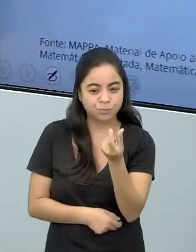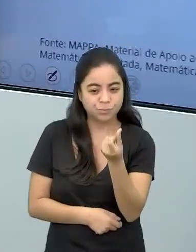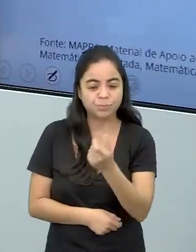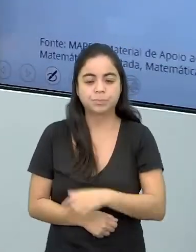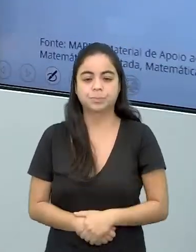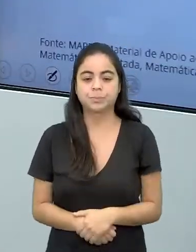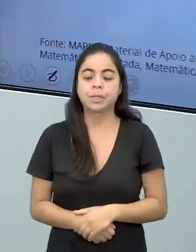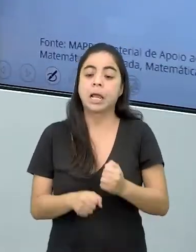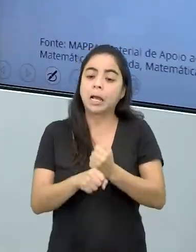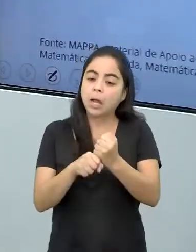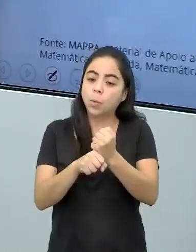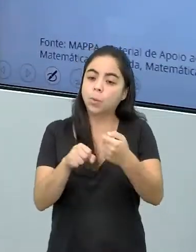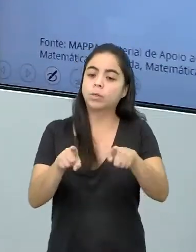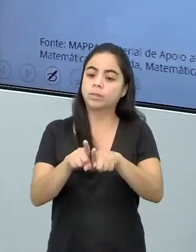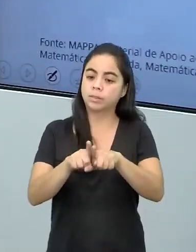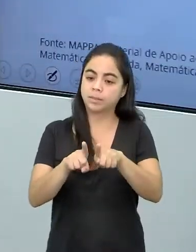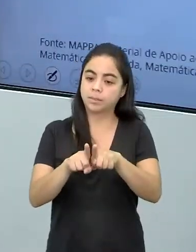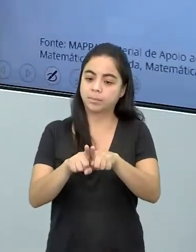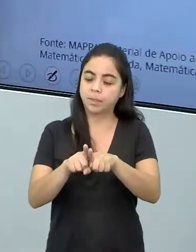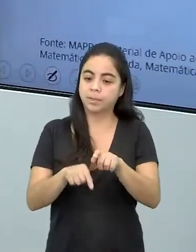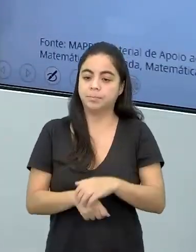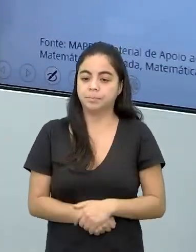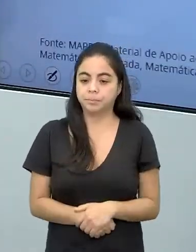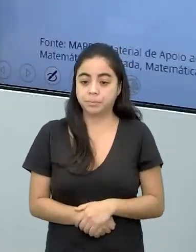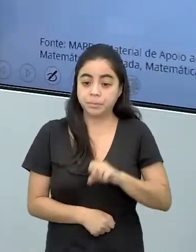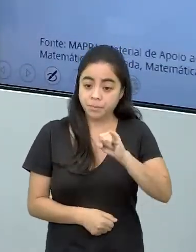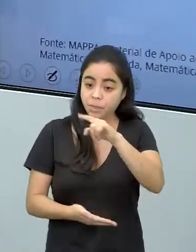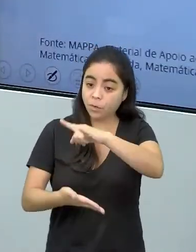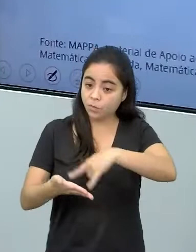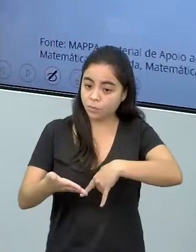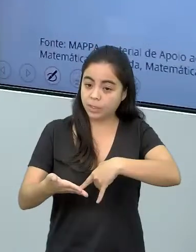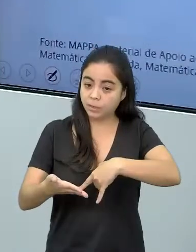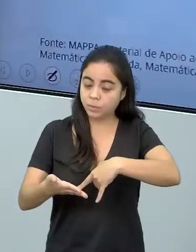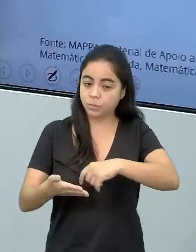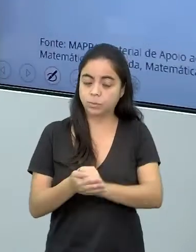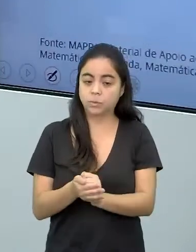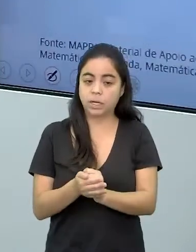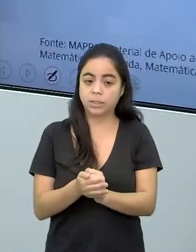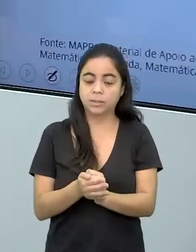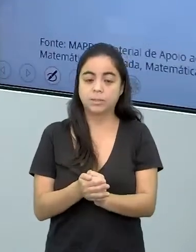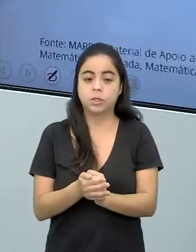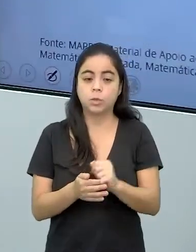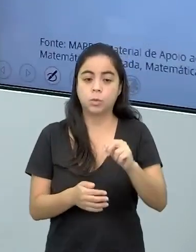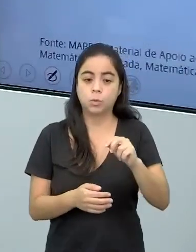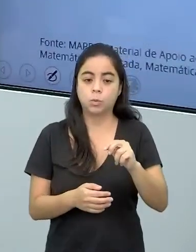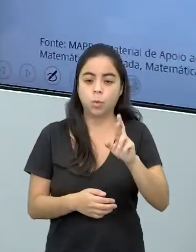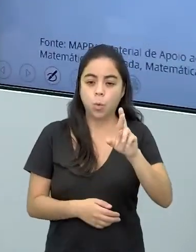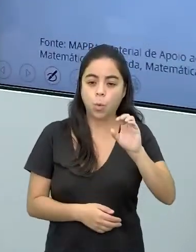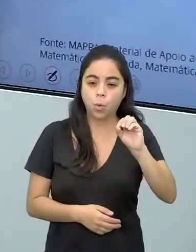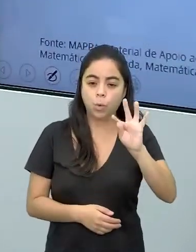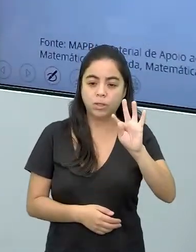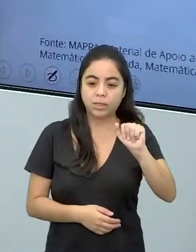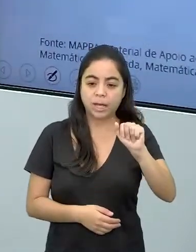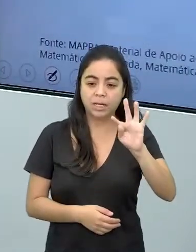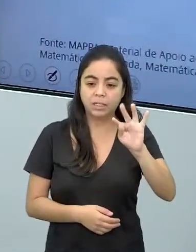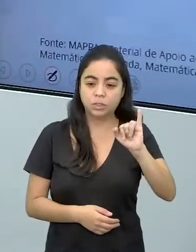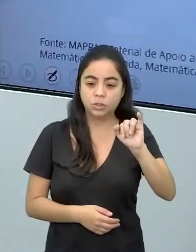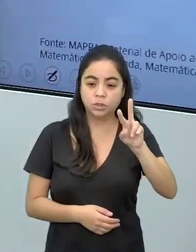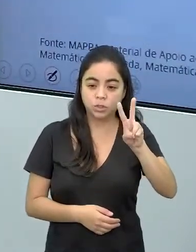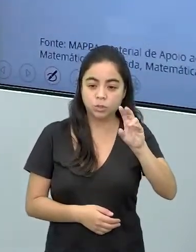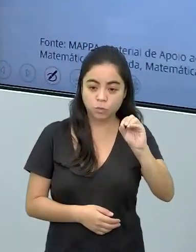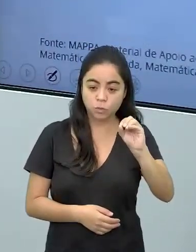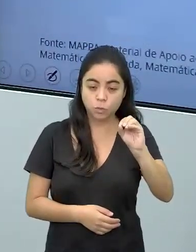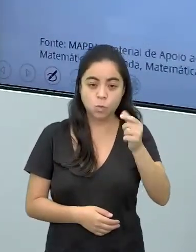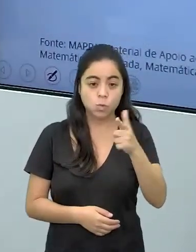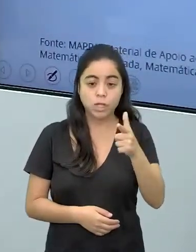Calcule também, então sempre quando a gente recebe uma fatura de um rotativo, de um crédito rotativo, a gente não